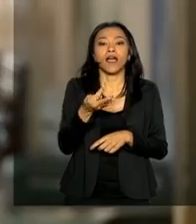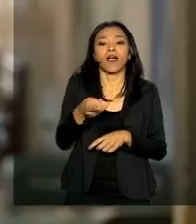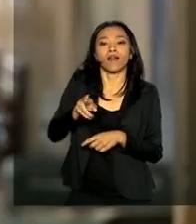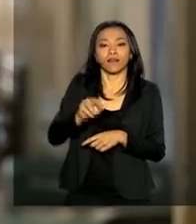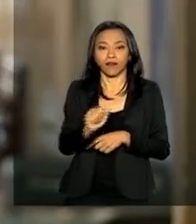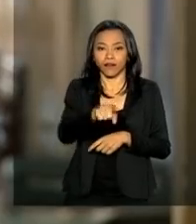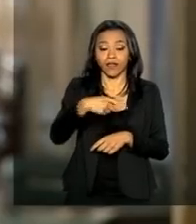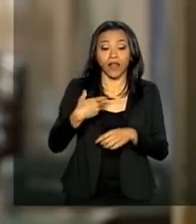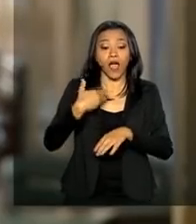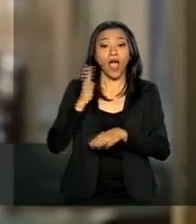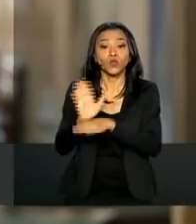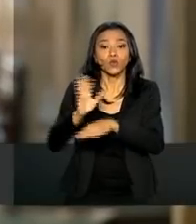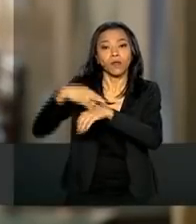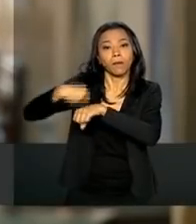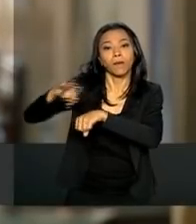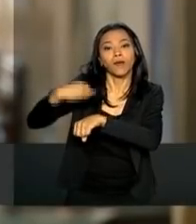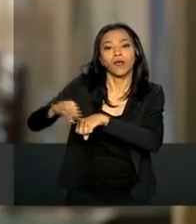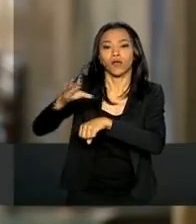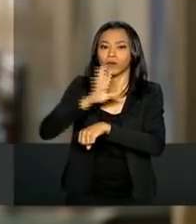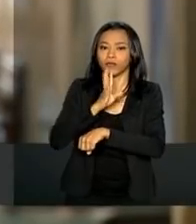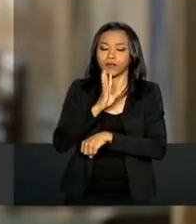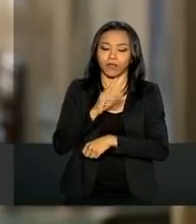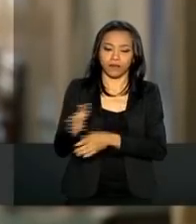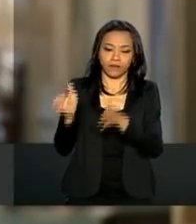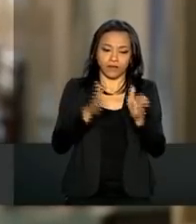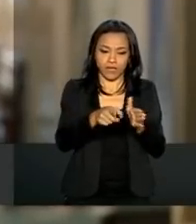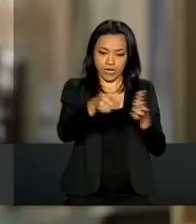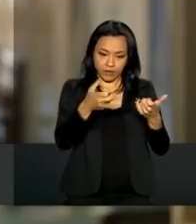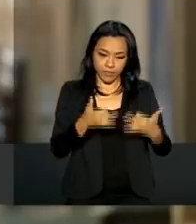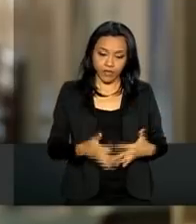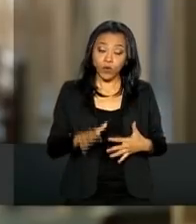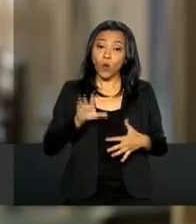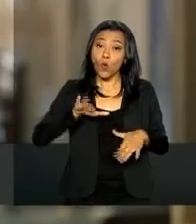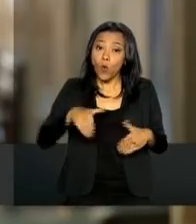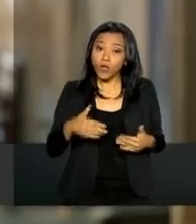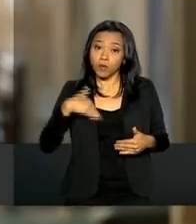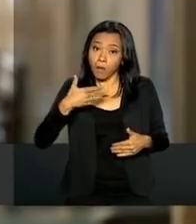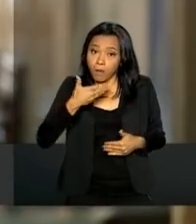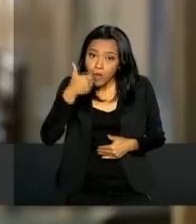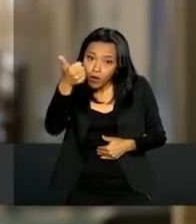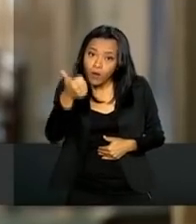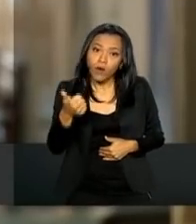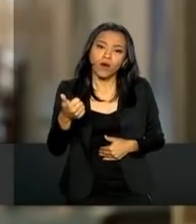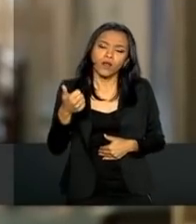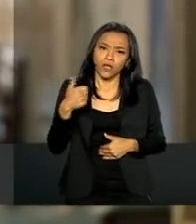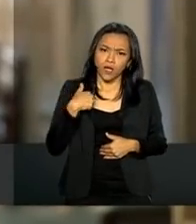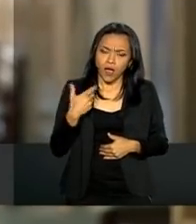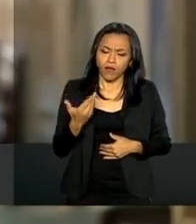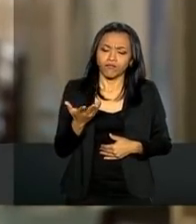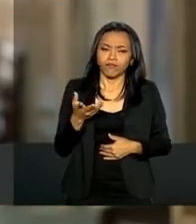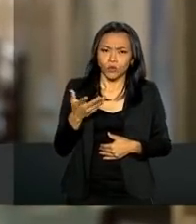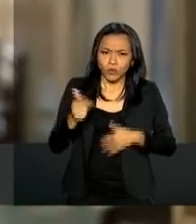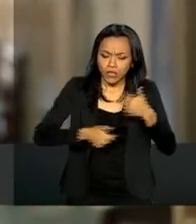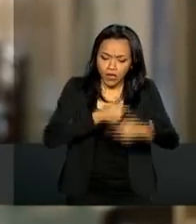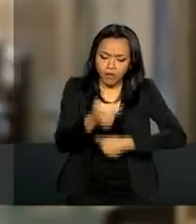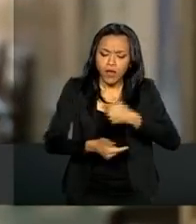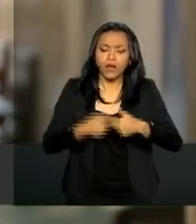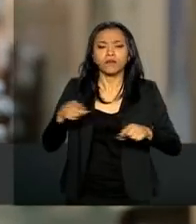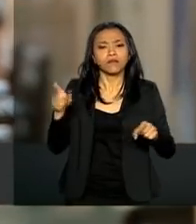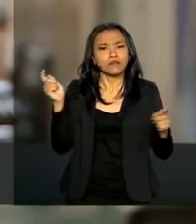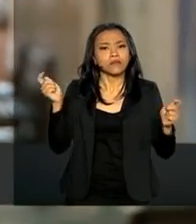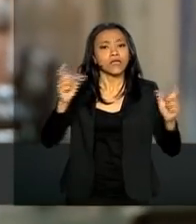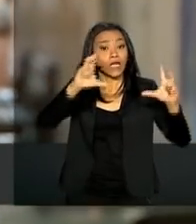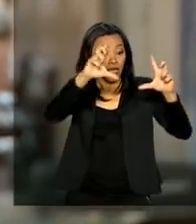Quando a gente melhora a reanimação neonatal, não só nós estamos a reduzir a mortalidade